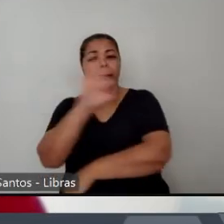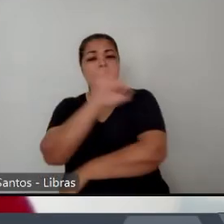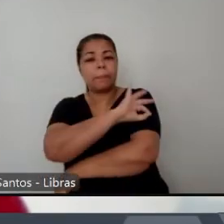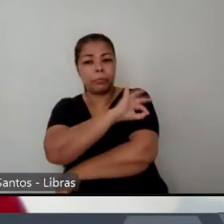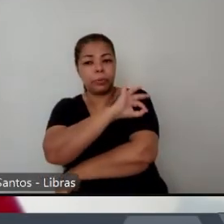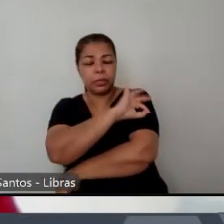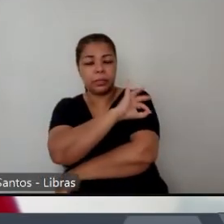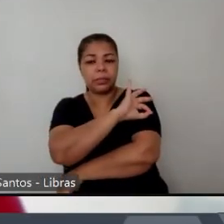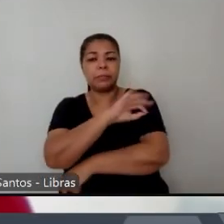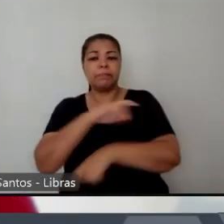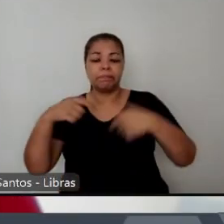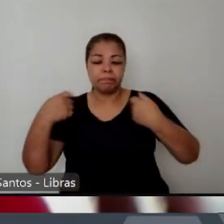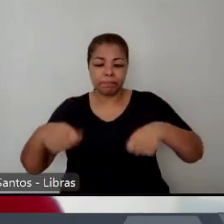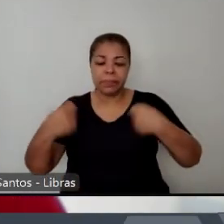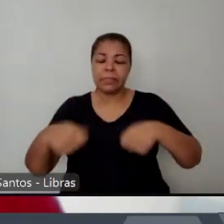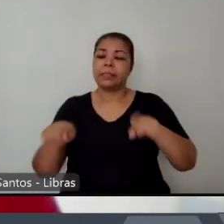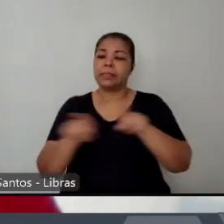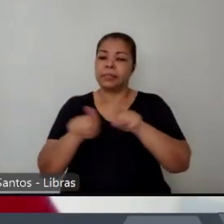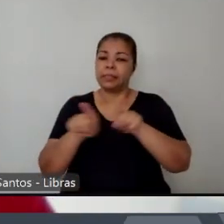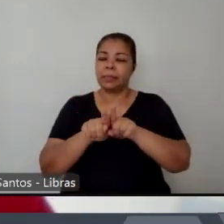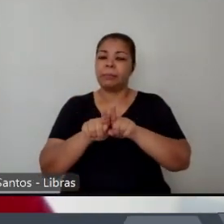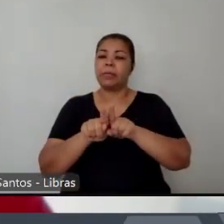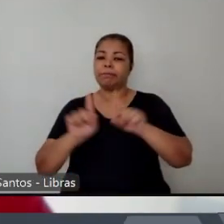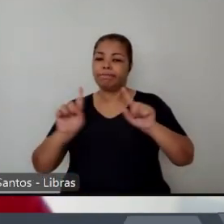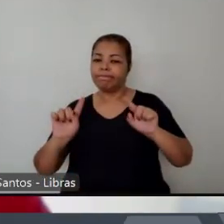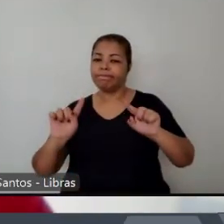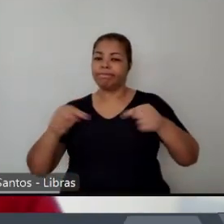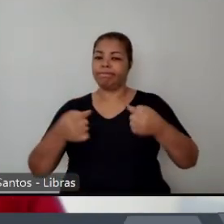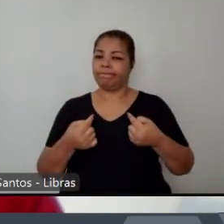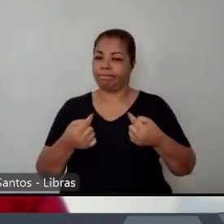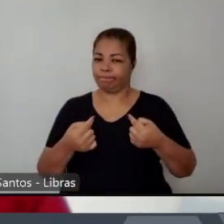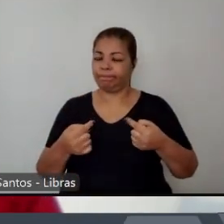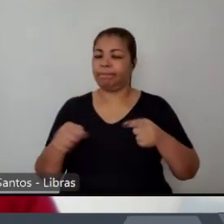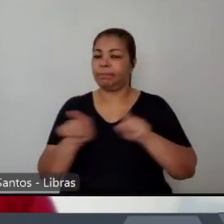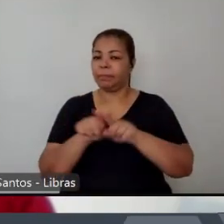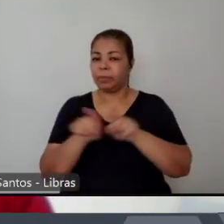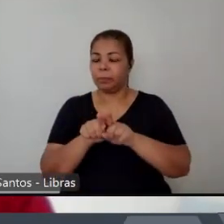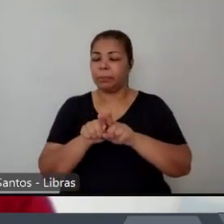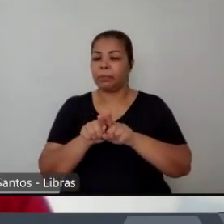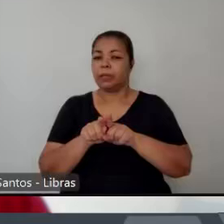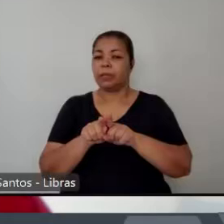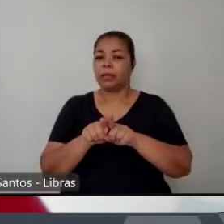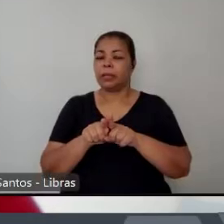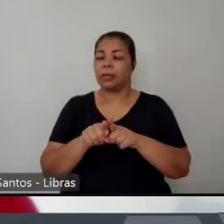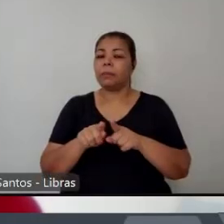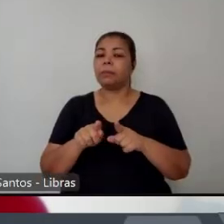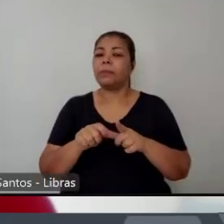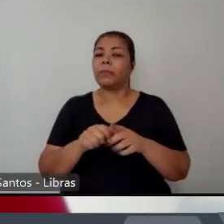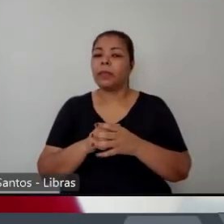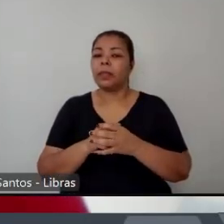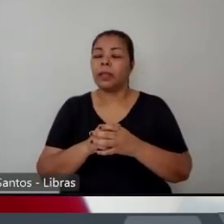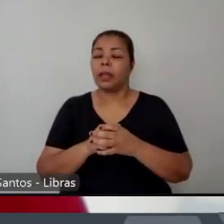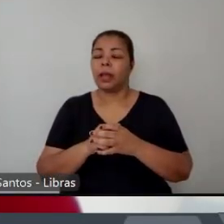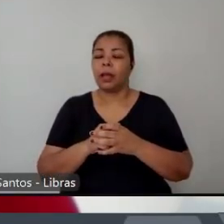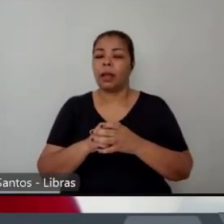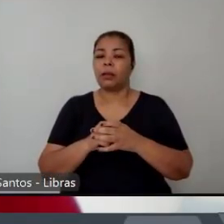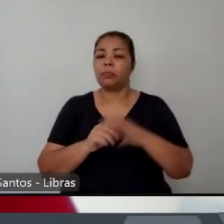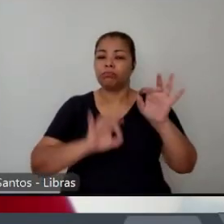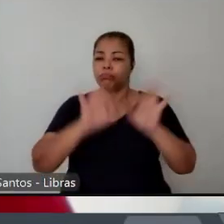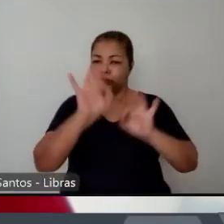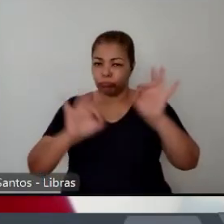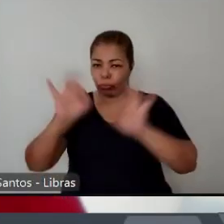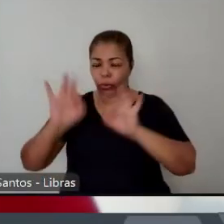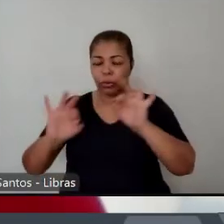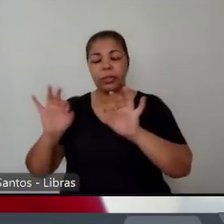enfrentar esse desafio de lidar com a produção de ordem nessas cidades de informação. E